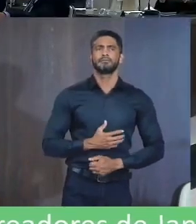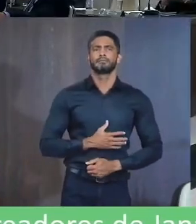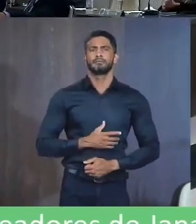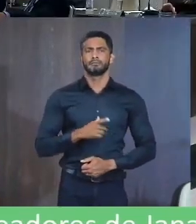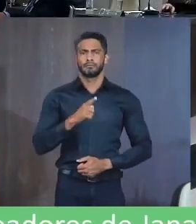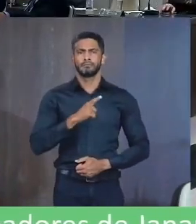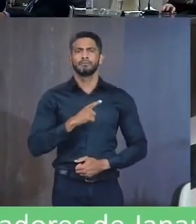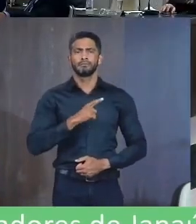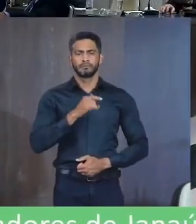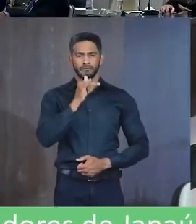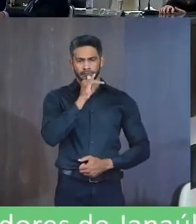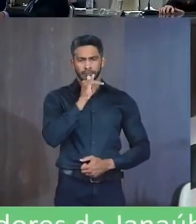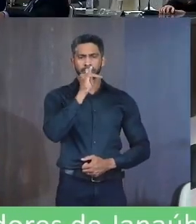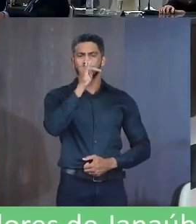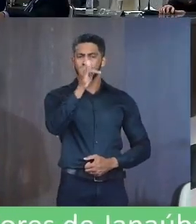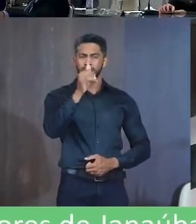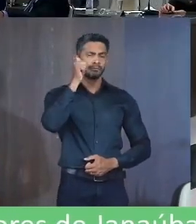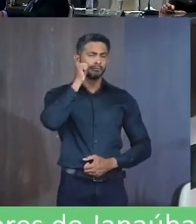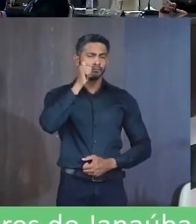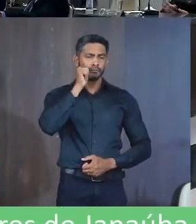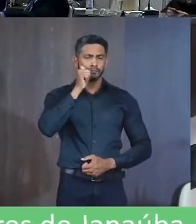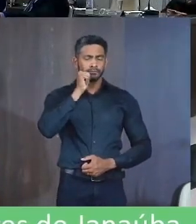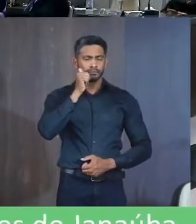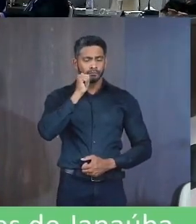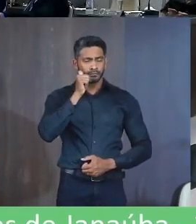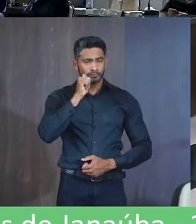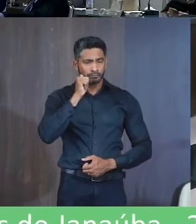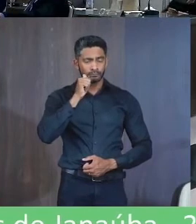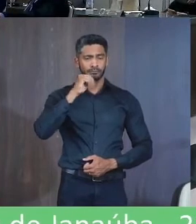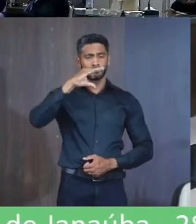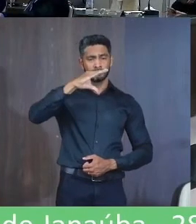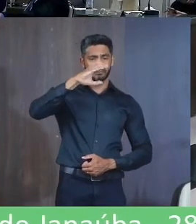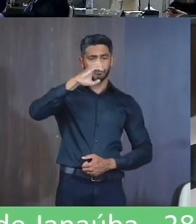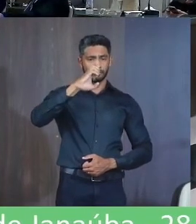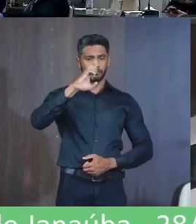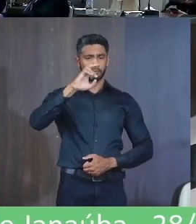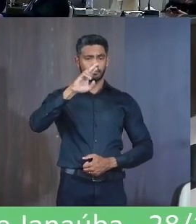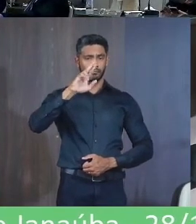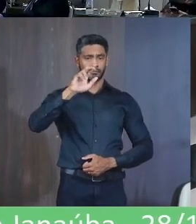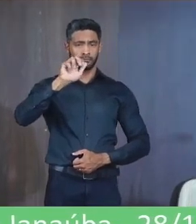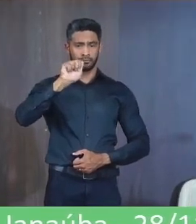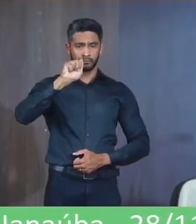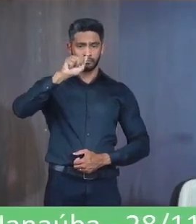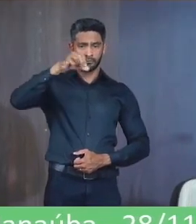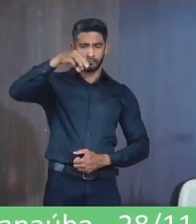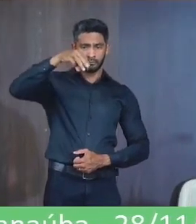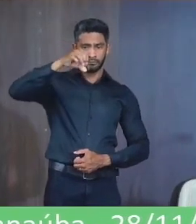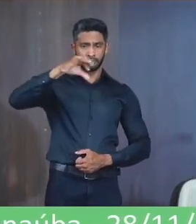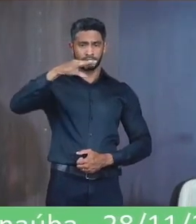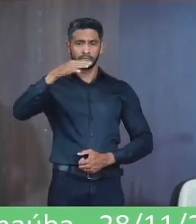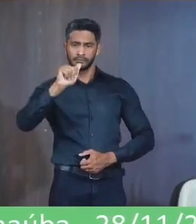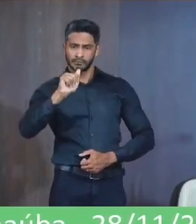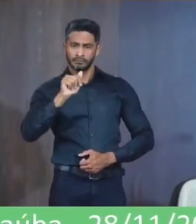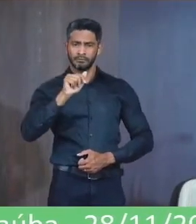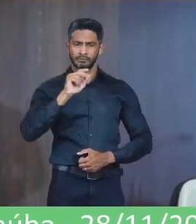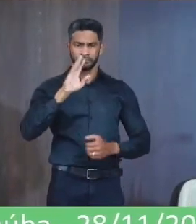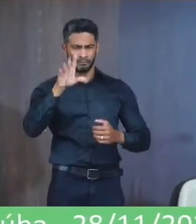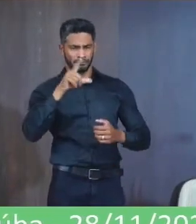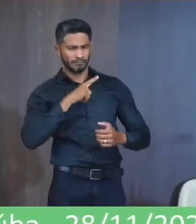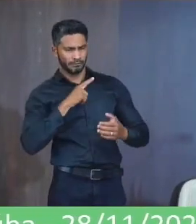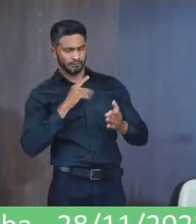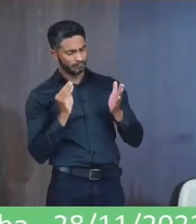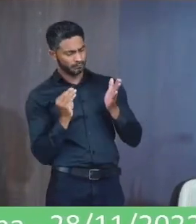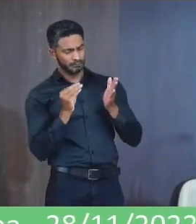Uma denúncia De uma senhora Lá do Bairro Cerâmico Eu queria que a comissão Serviço do Bando Se fosse lá Ela relata Ela tem vários anexos